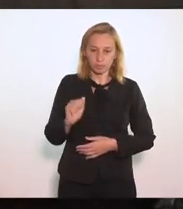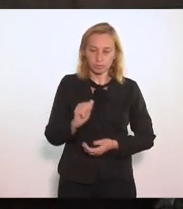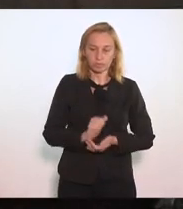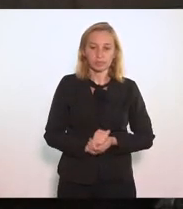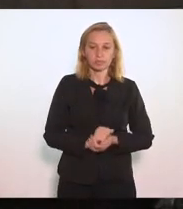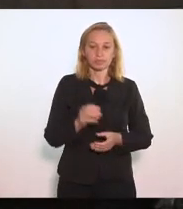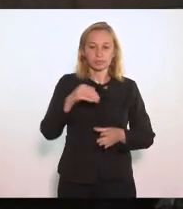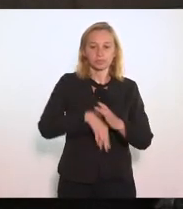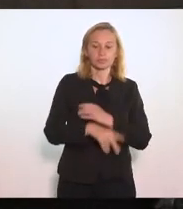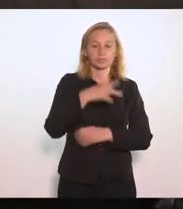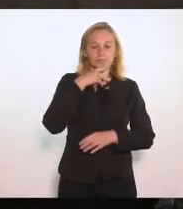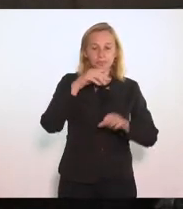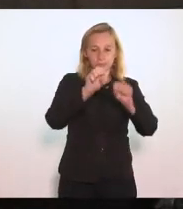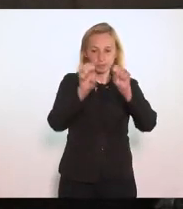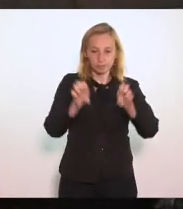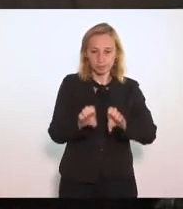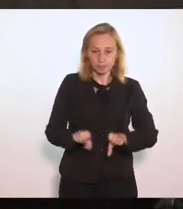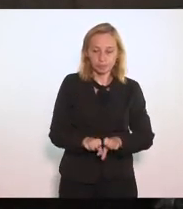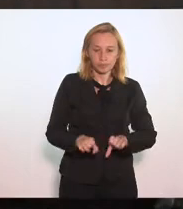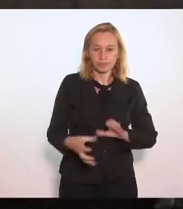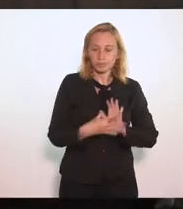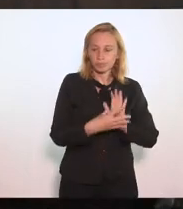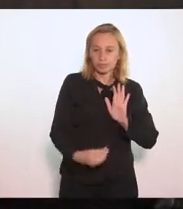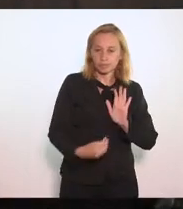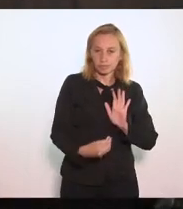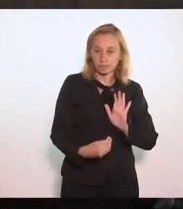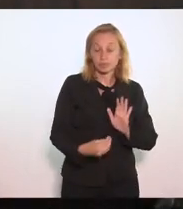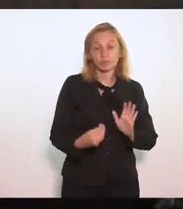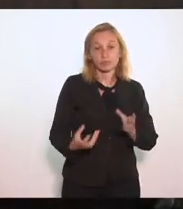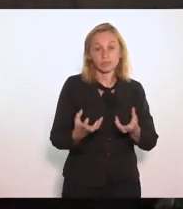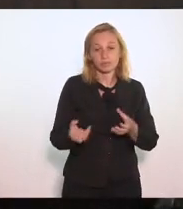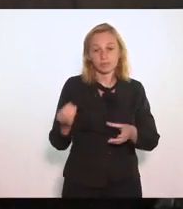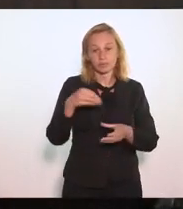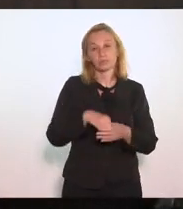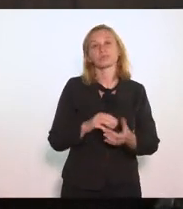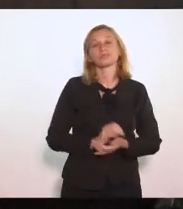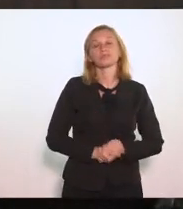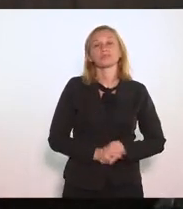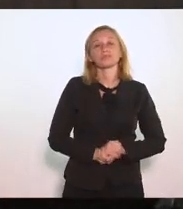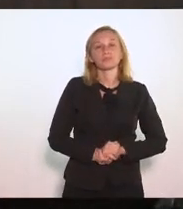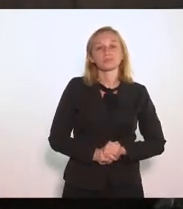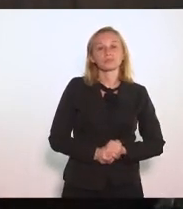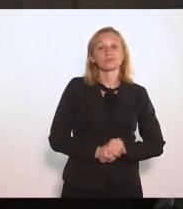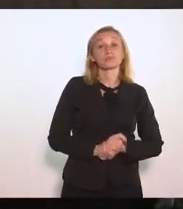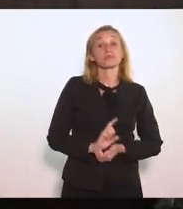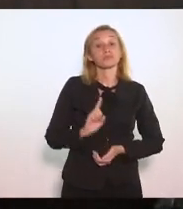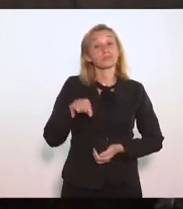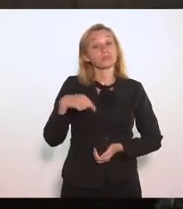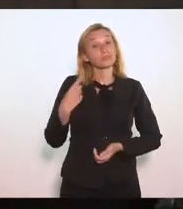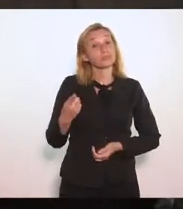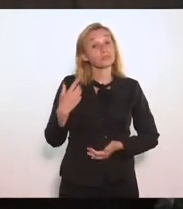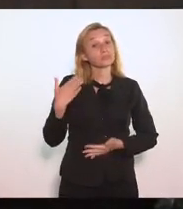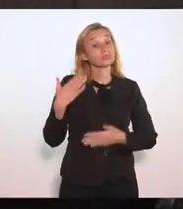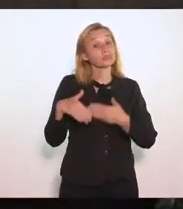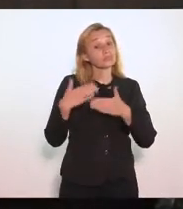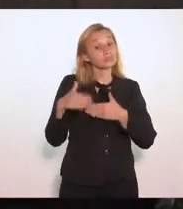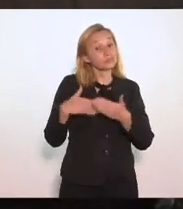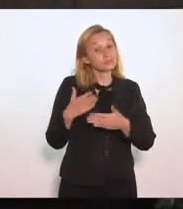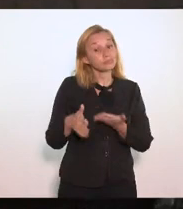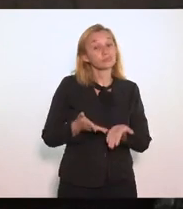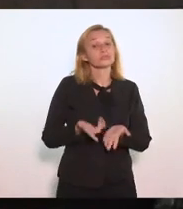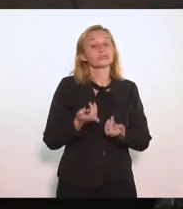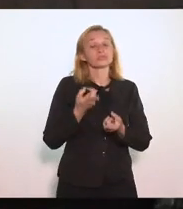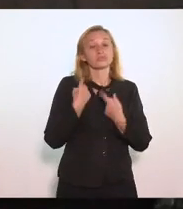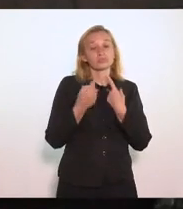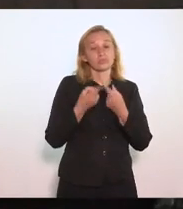Partidária Ao modelo Que o interior Gostaria de implementar E depois De uma longa reunião Como o Brizola